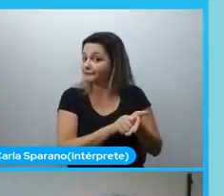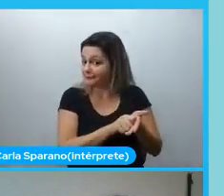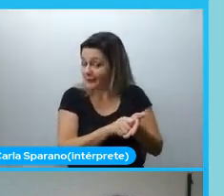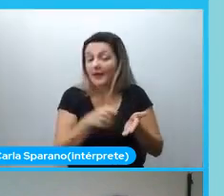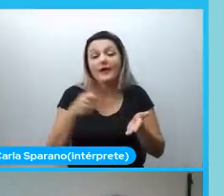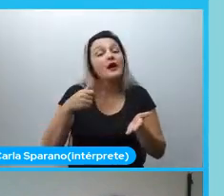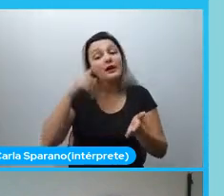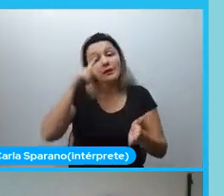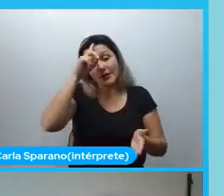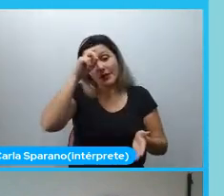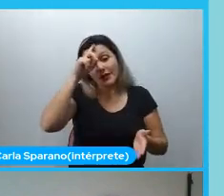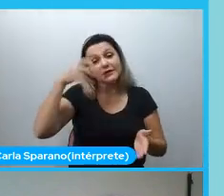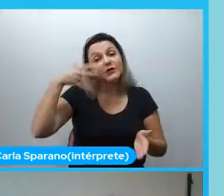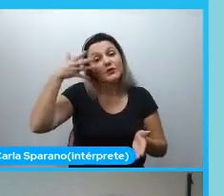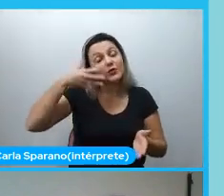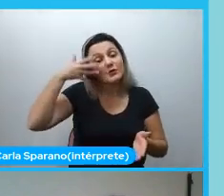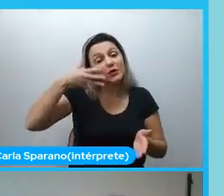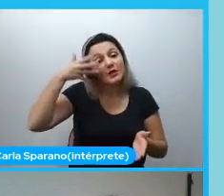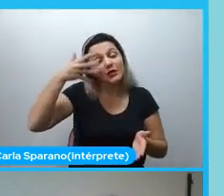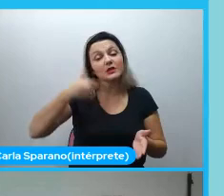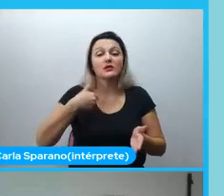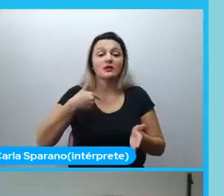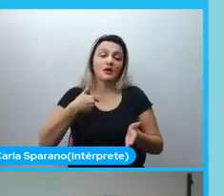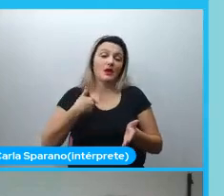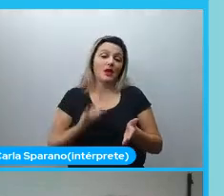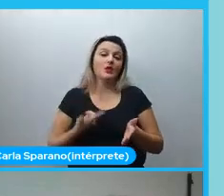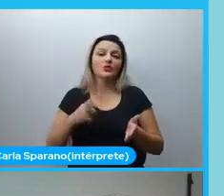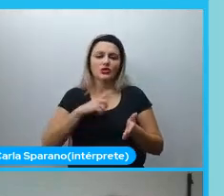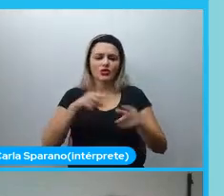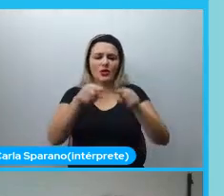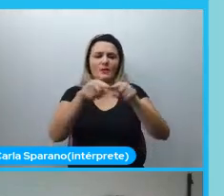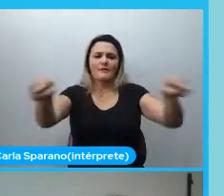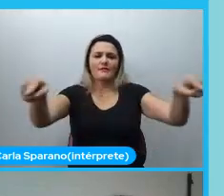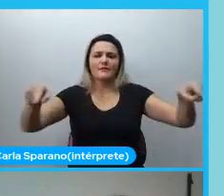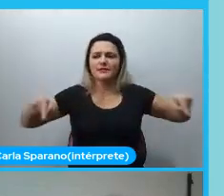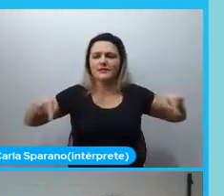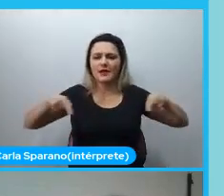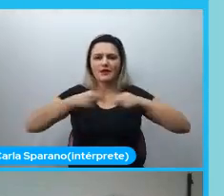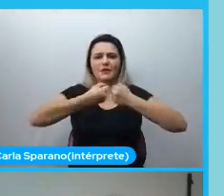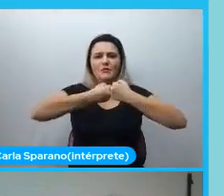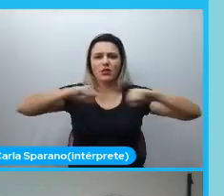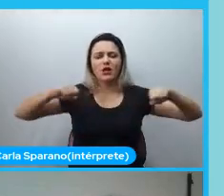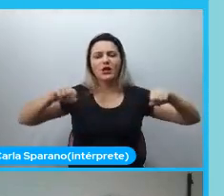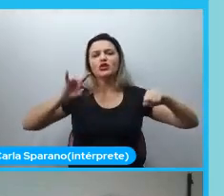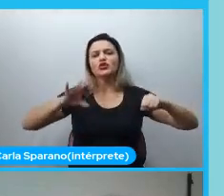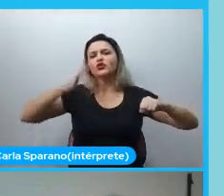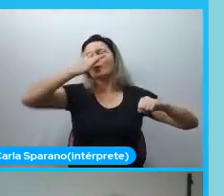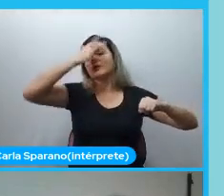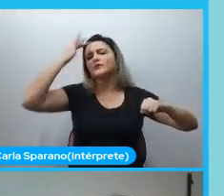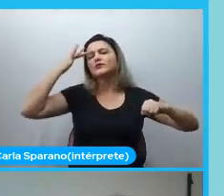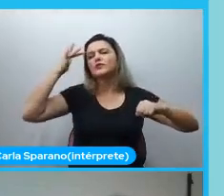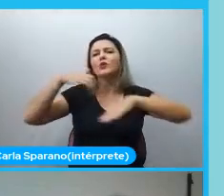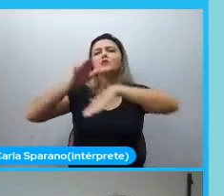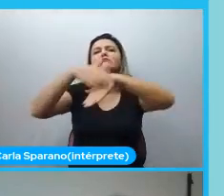ele tinha uma sessão que era uma sala enorme onde existiam pessoas só para organizar prontuário. Então,